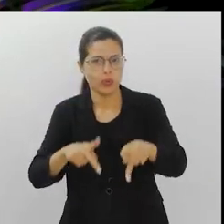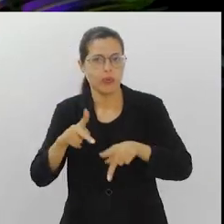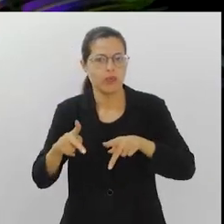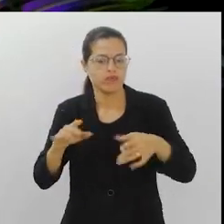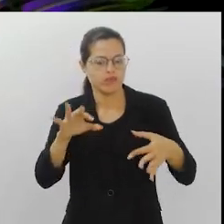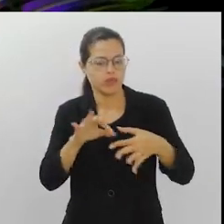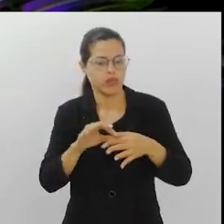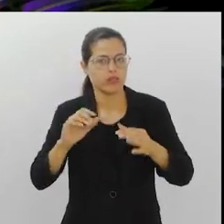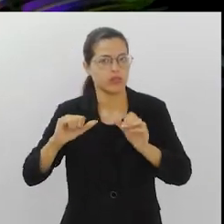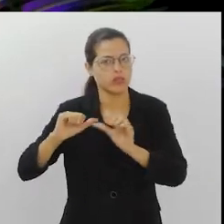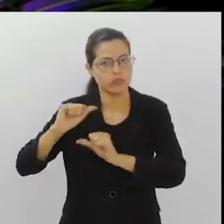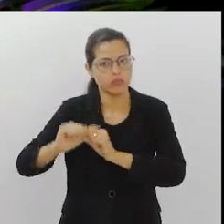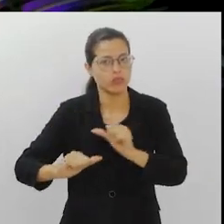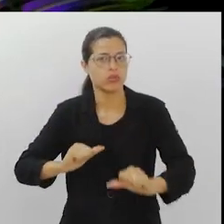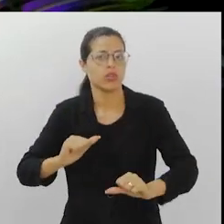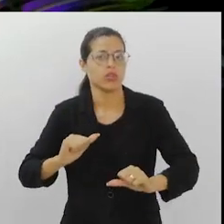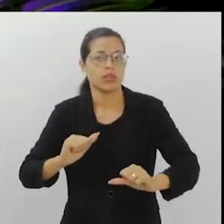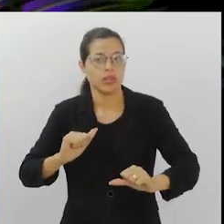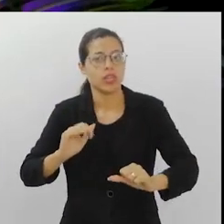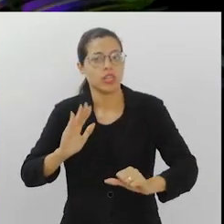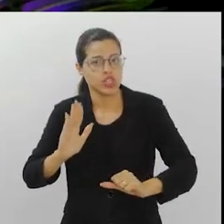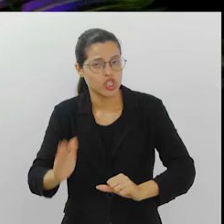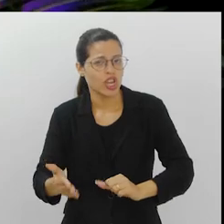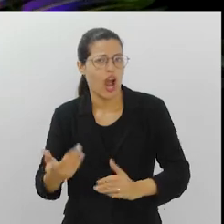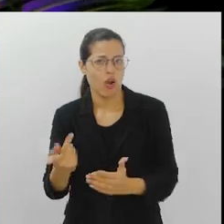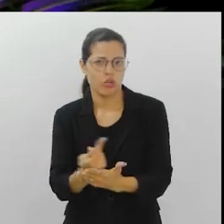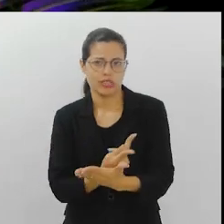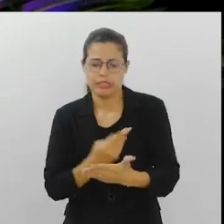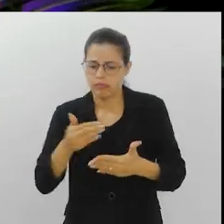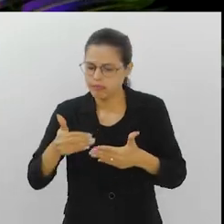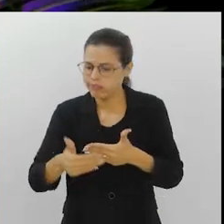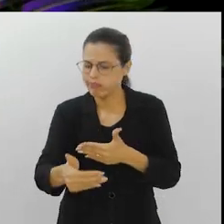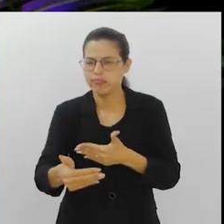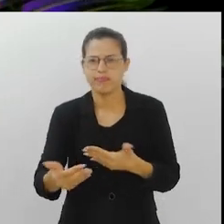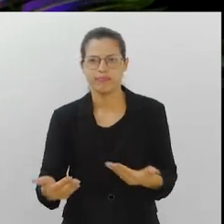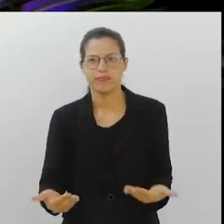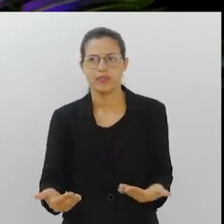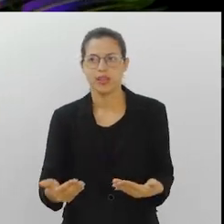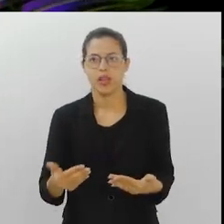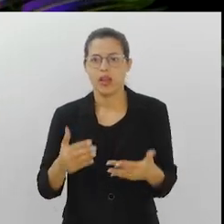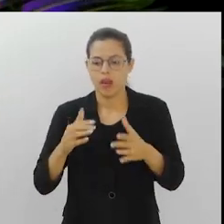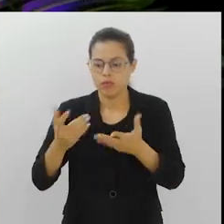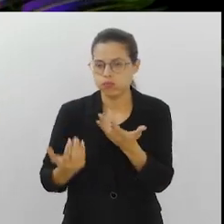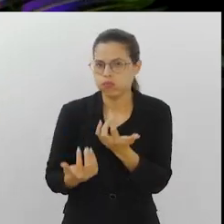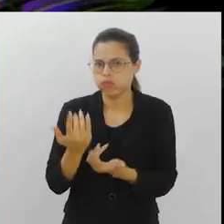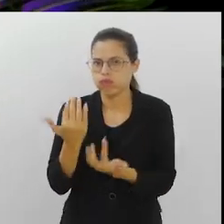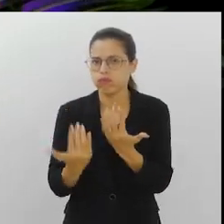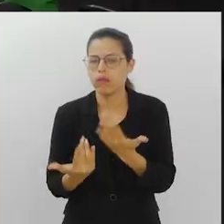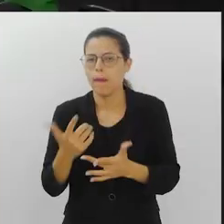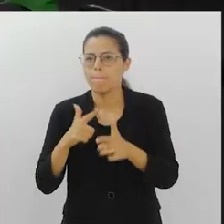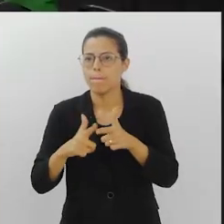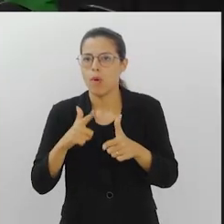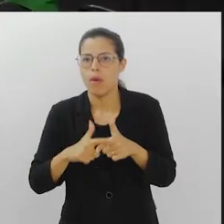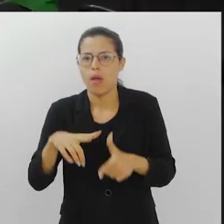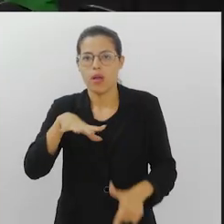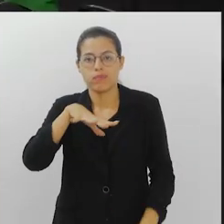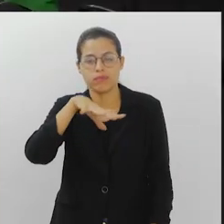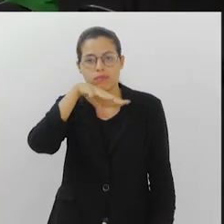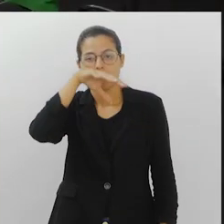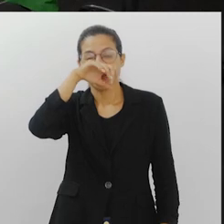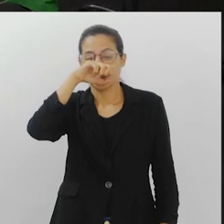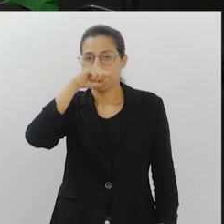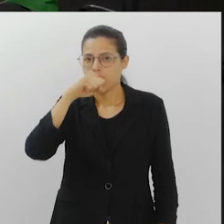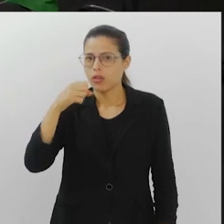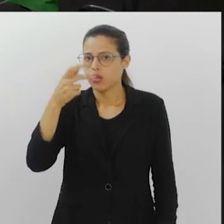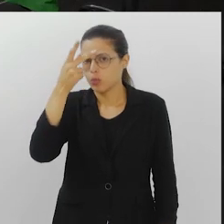mudanças que já estão acontecendo. Falou sobre as queimadas, os problemas respiratórios para a população idosa,